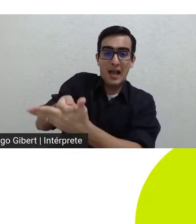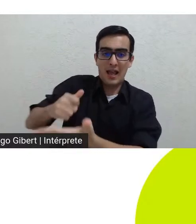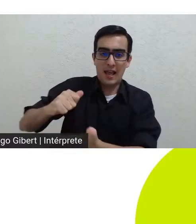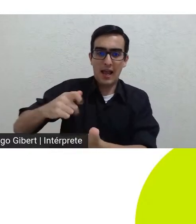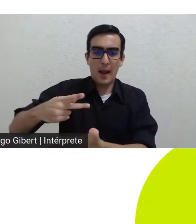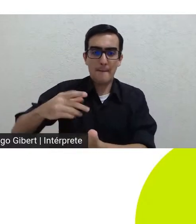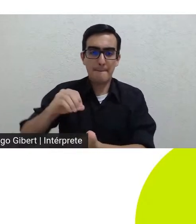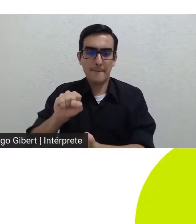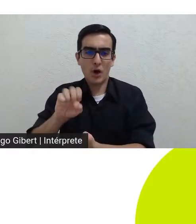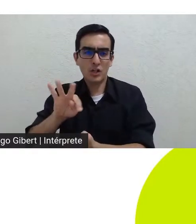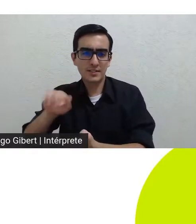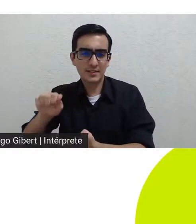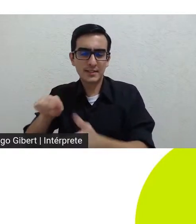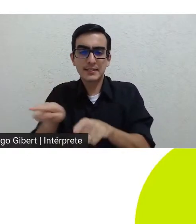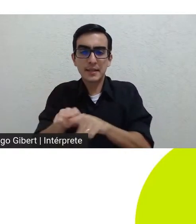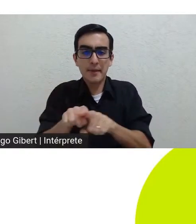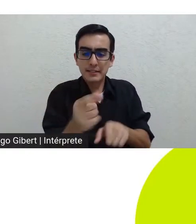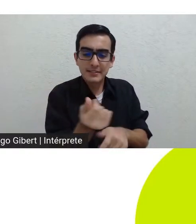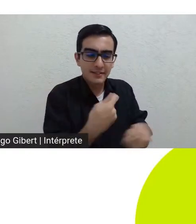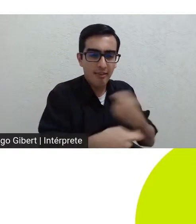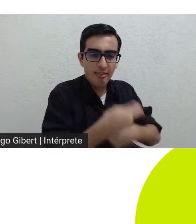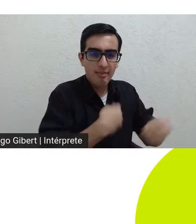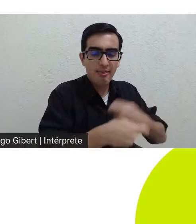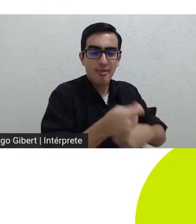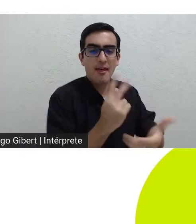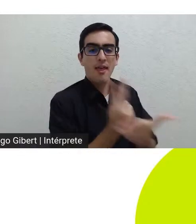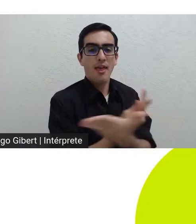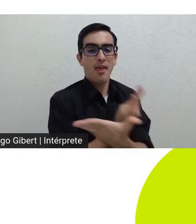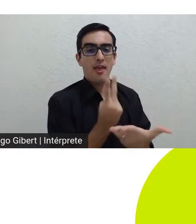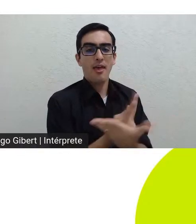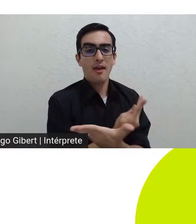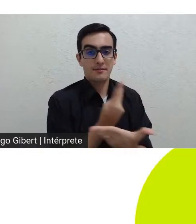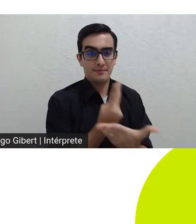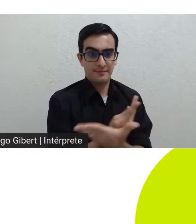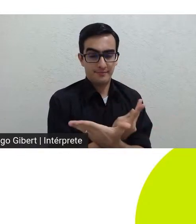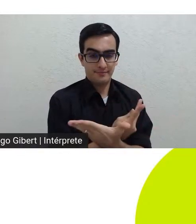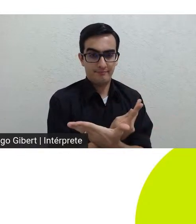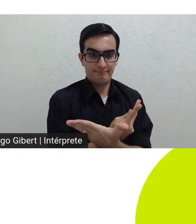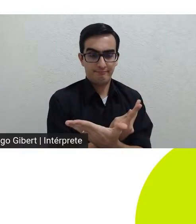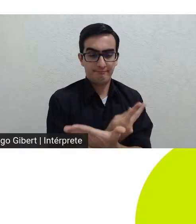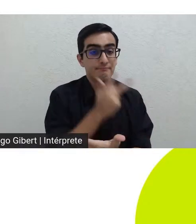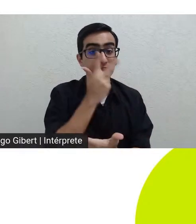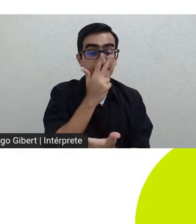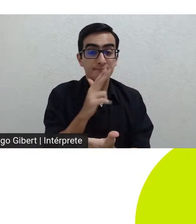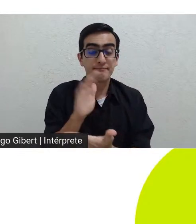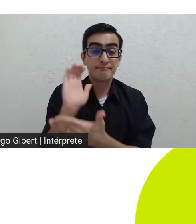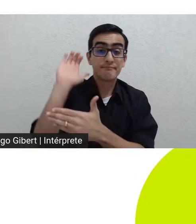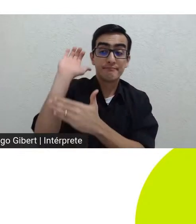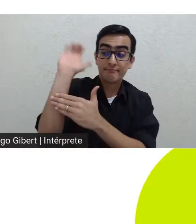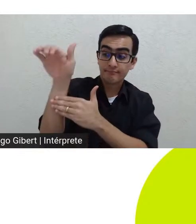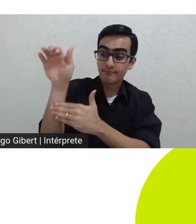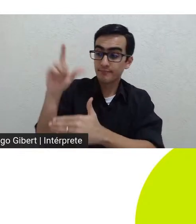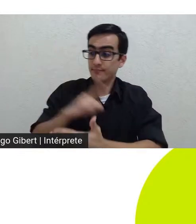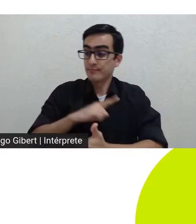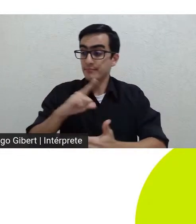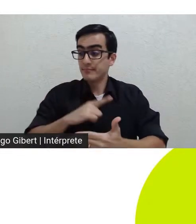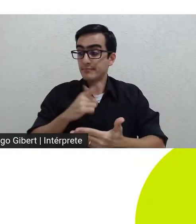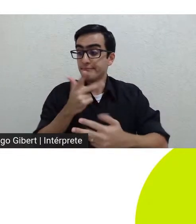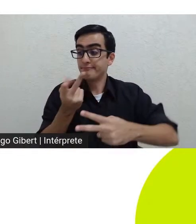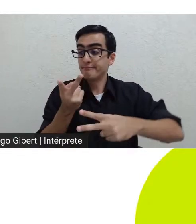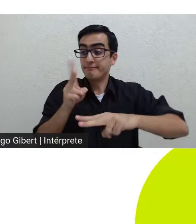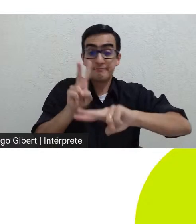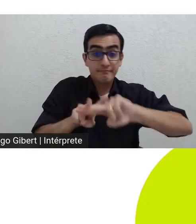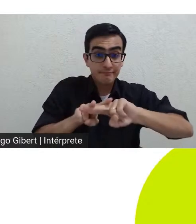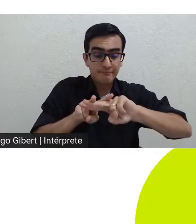e negociações fraudulentas preso na fronteira entre corpo e mente